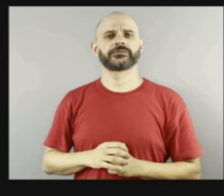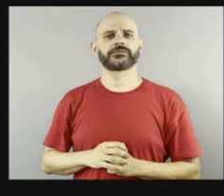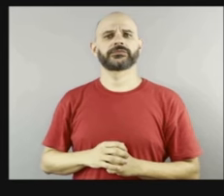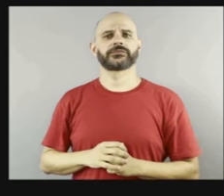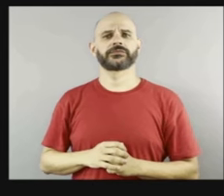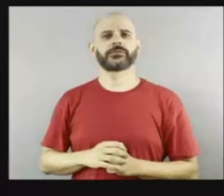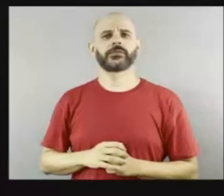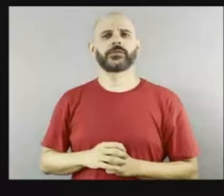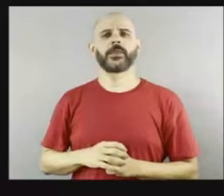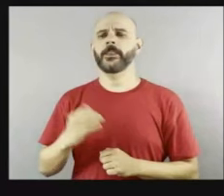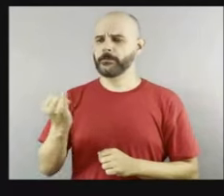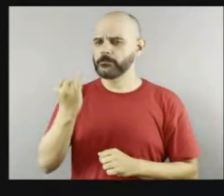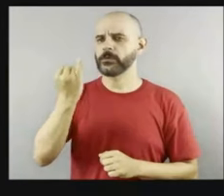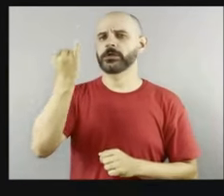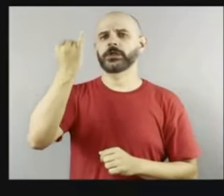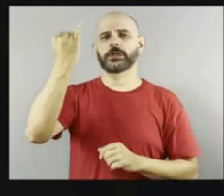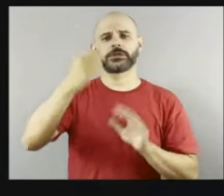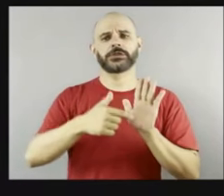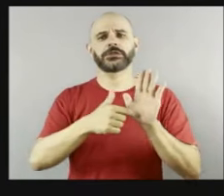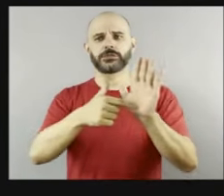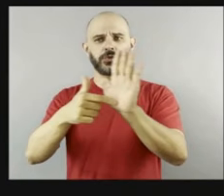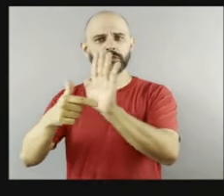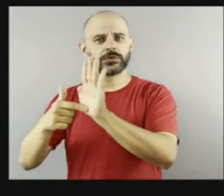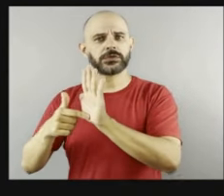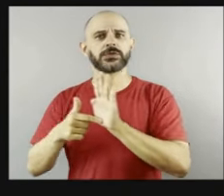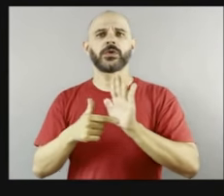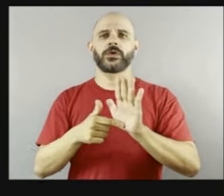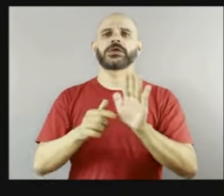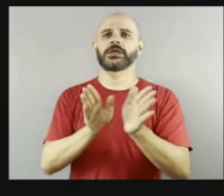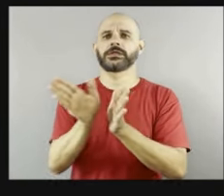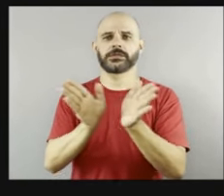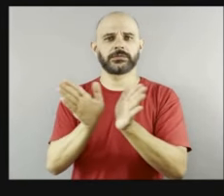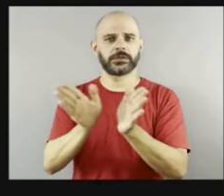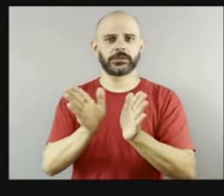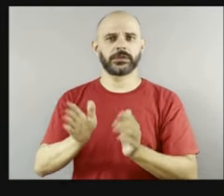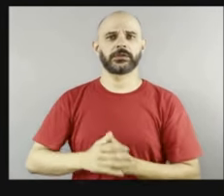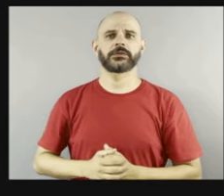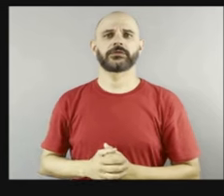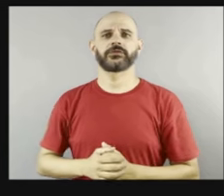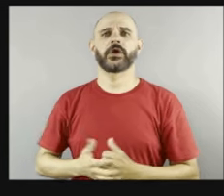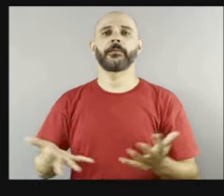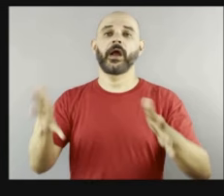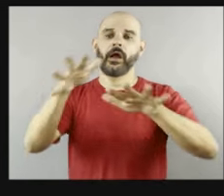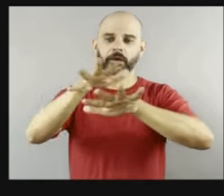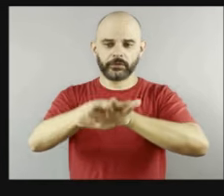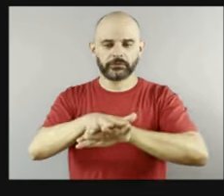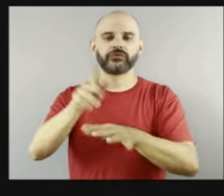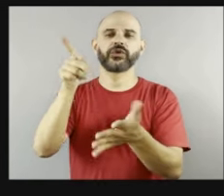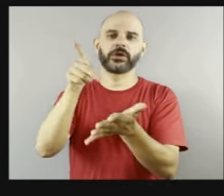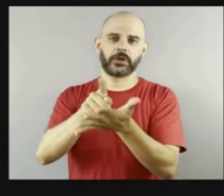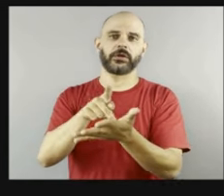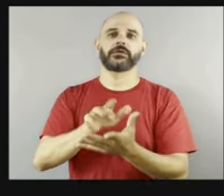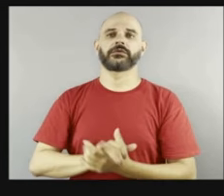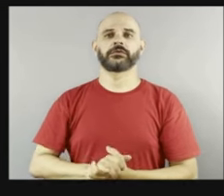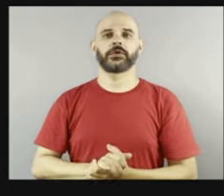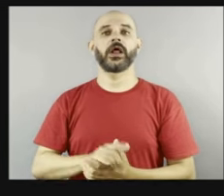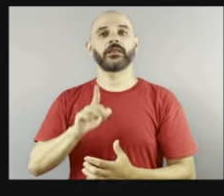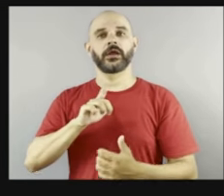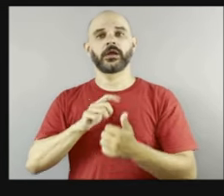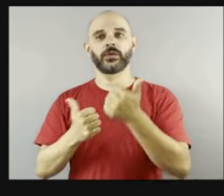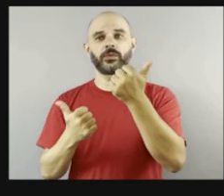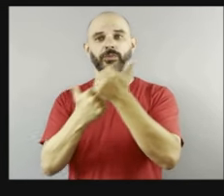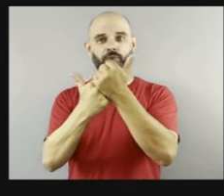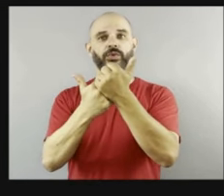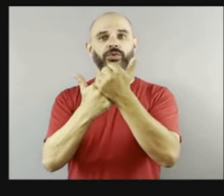importante isso. Elas ficarem totalmente inclusivas, né, tivemos aí o apoio do secretário, a presença de